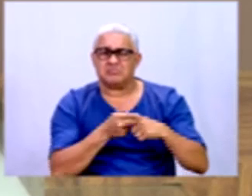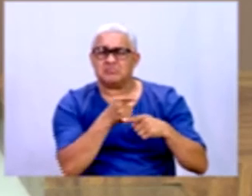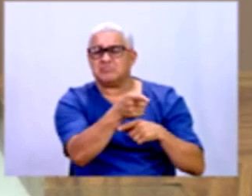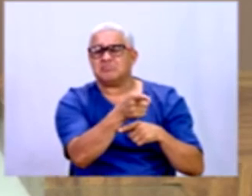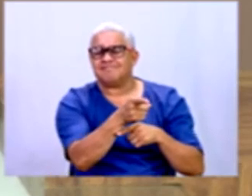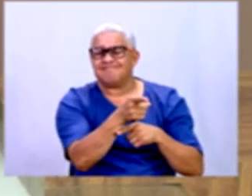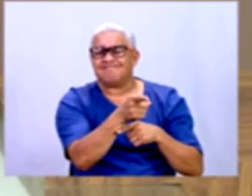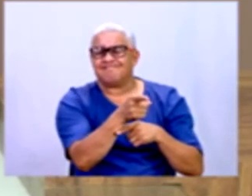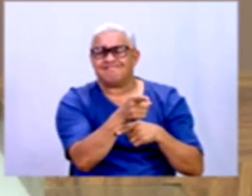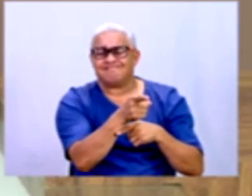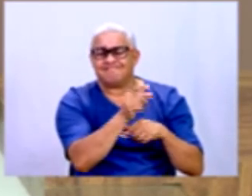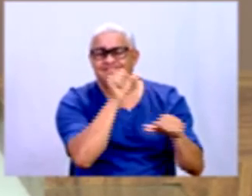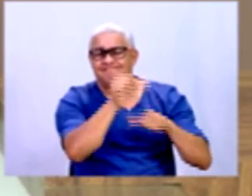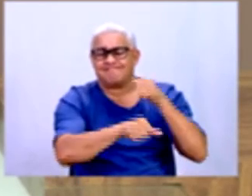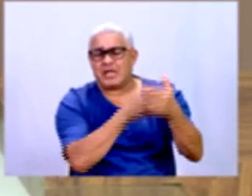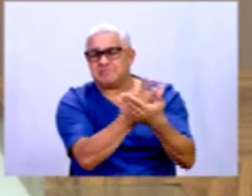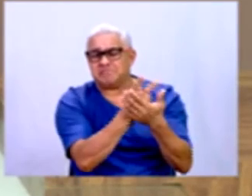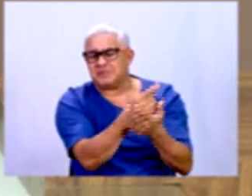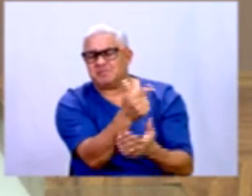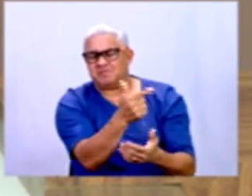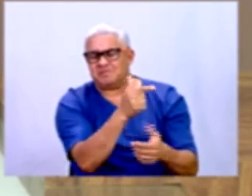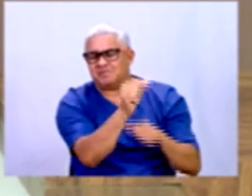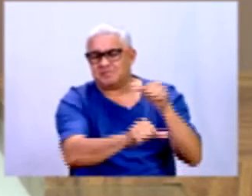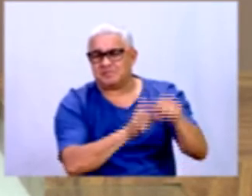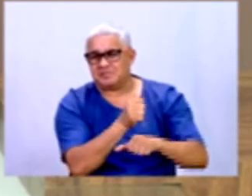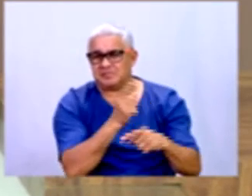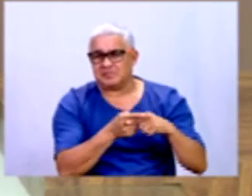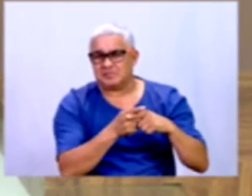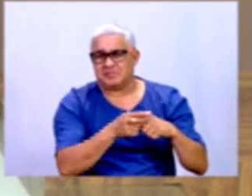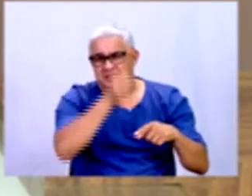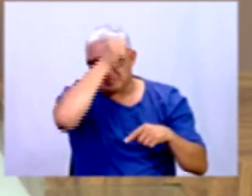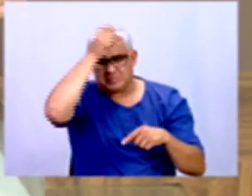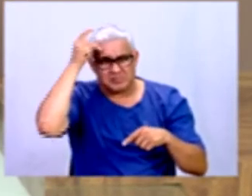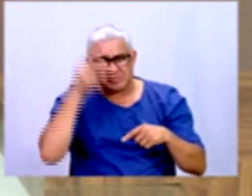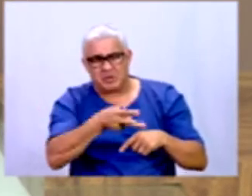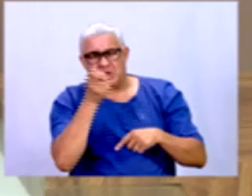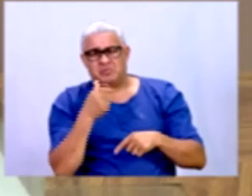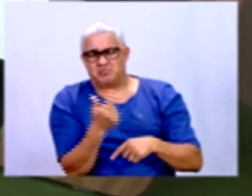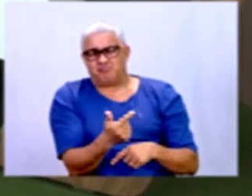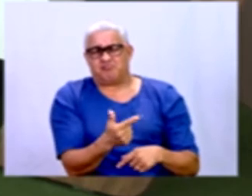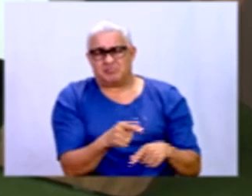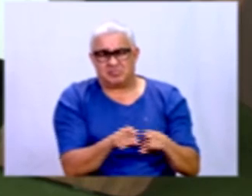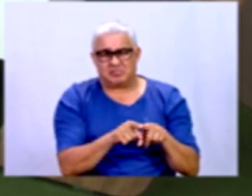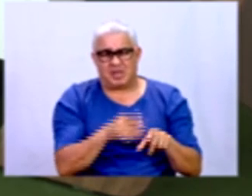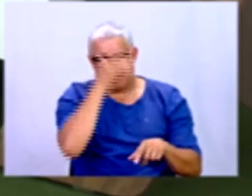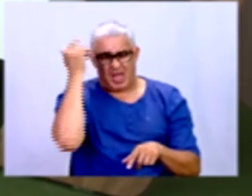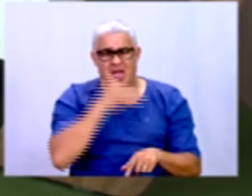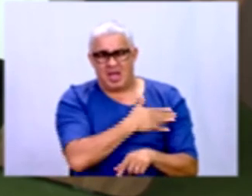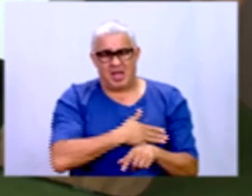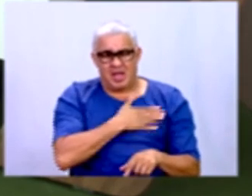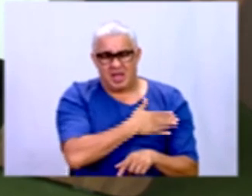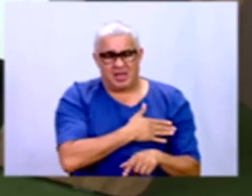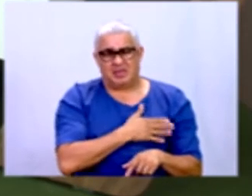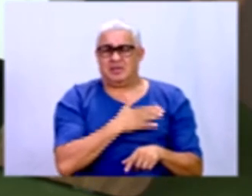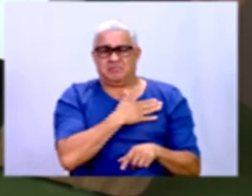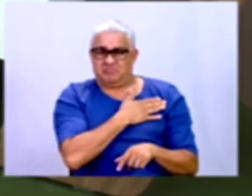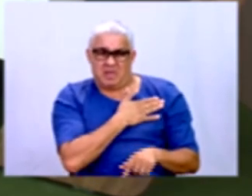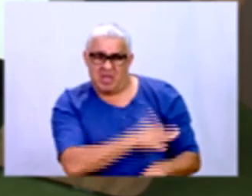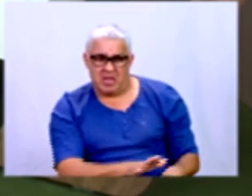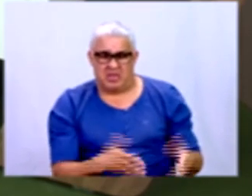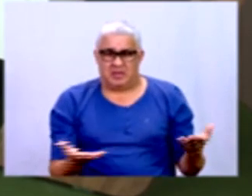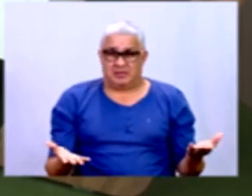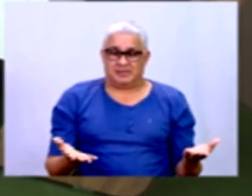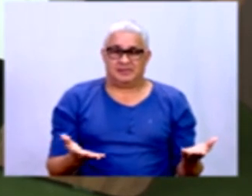mudança não acontece? Será que o prefeito não percebe a insatisfação ou a satisfação das pessoas com determinadas ações?